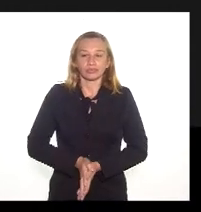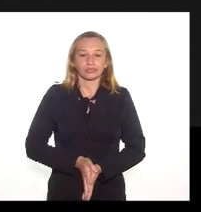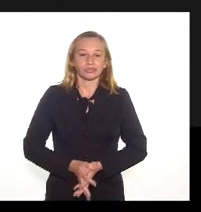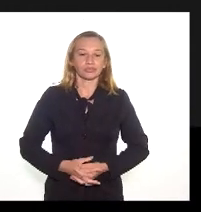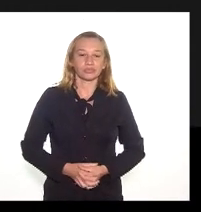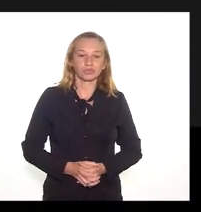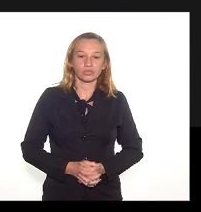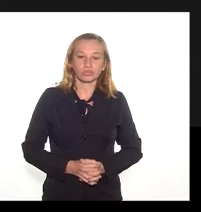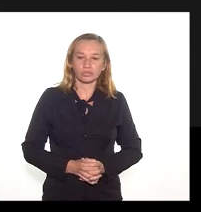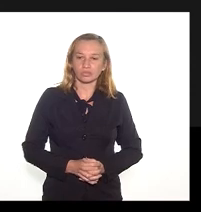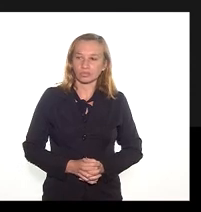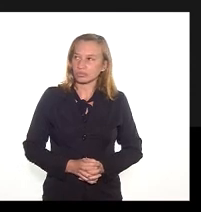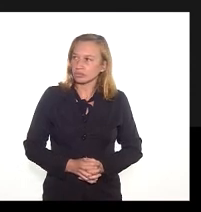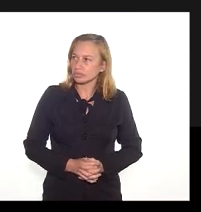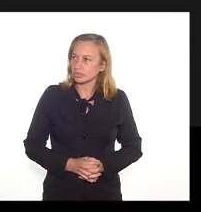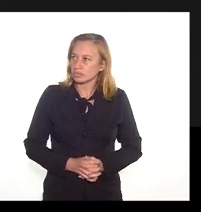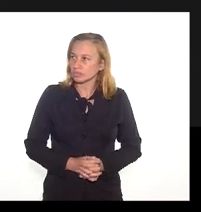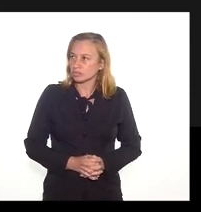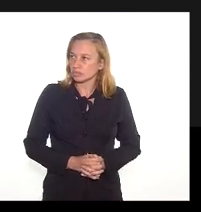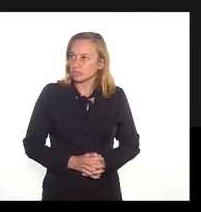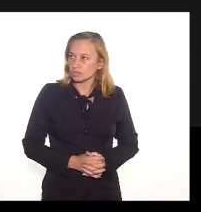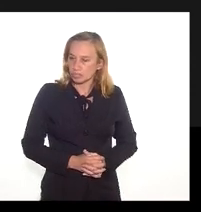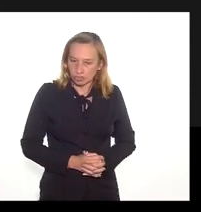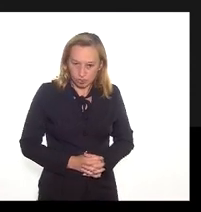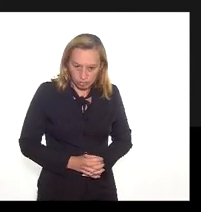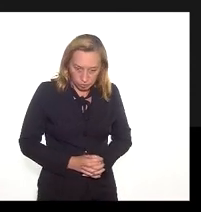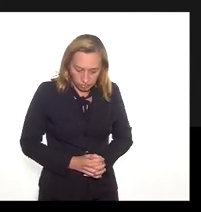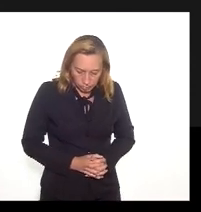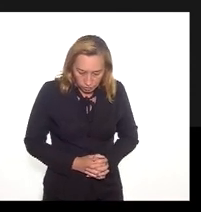não, não, não,